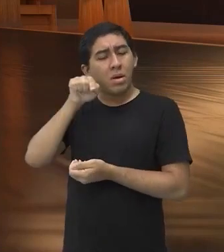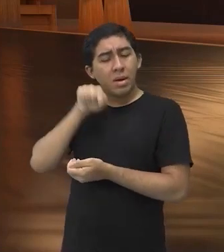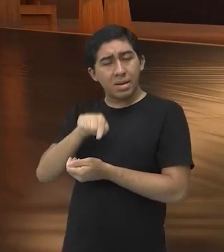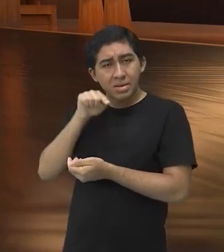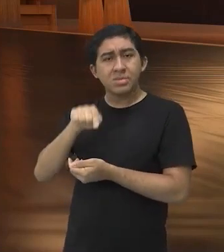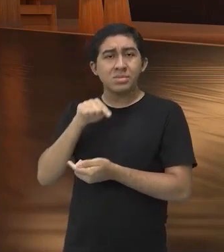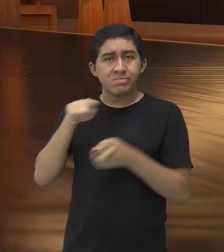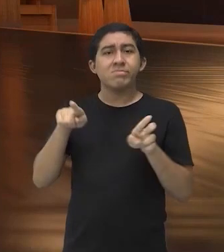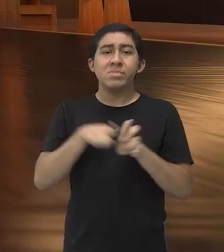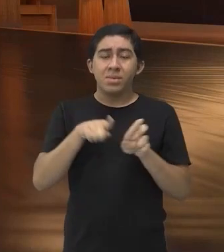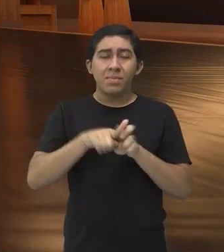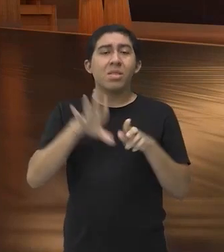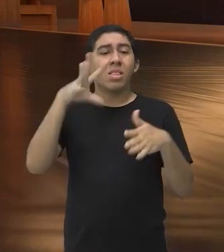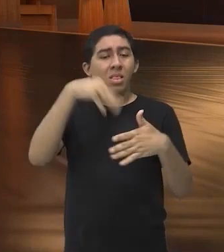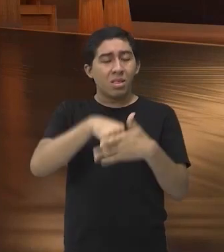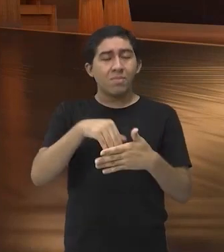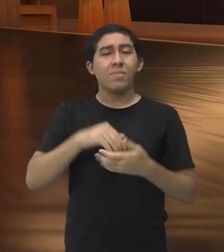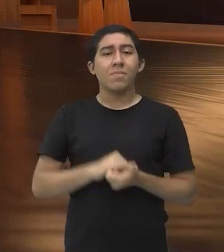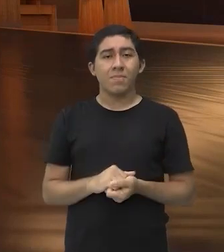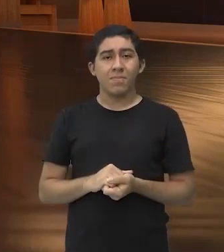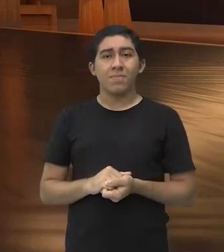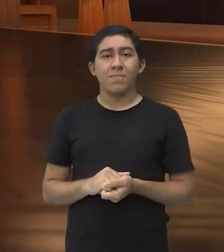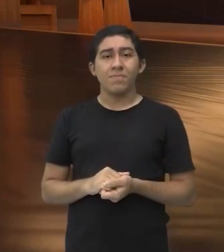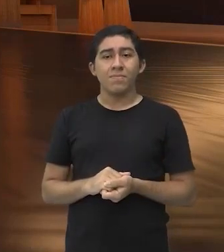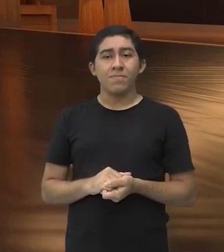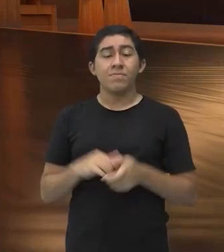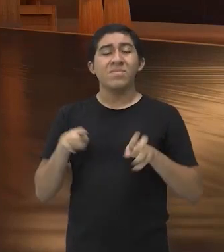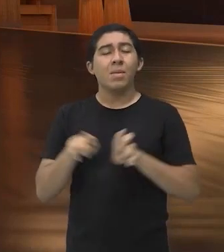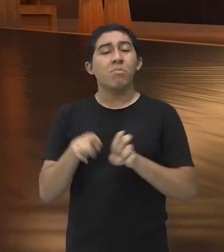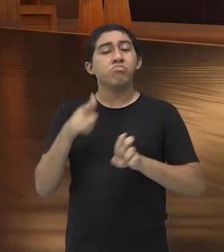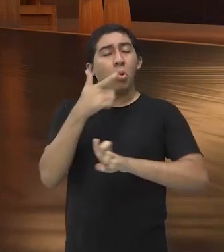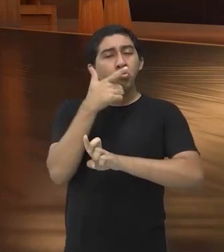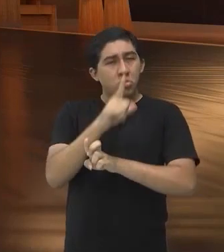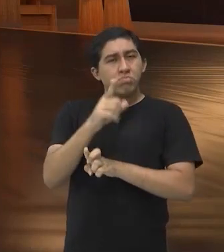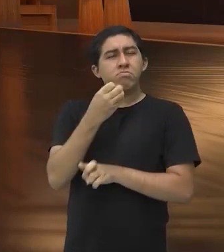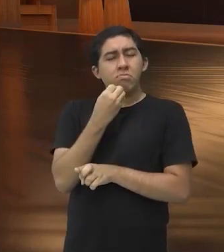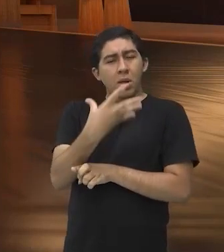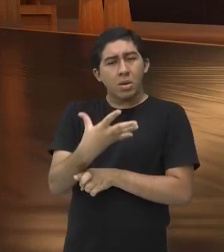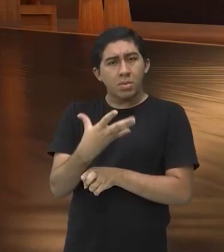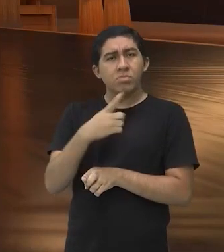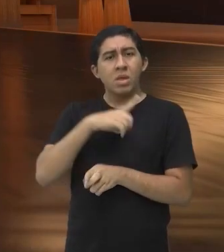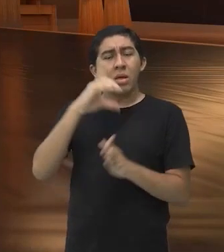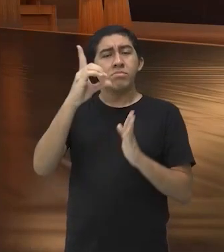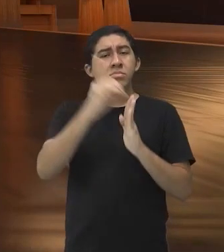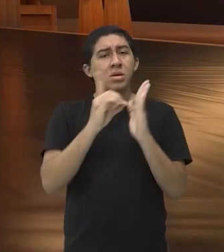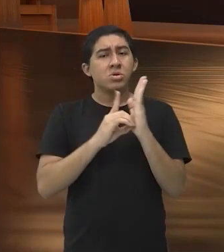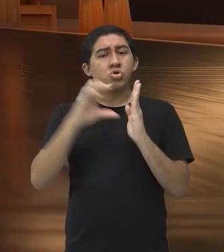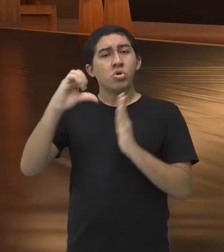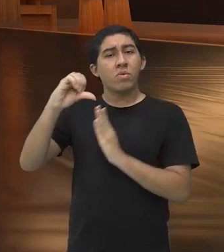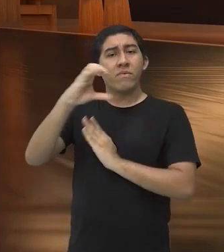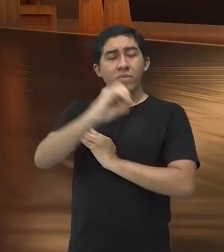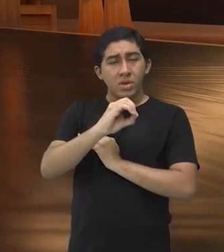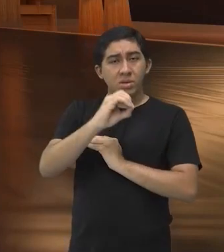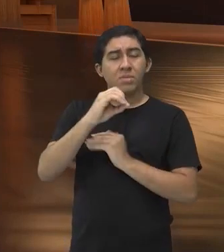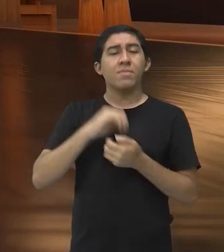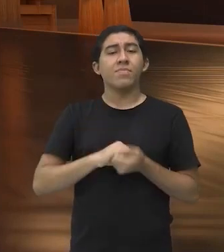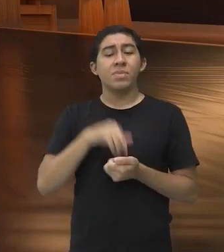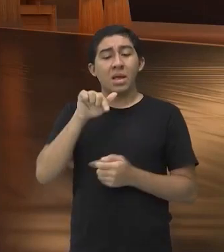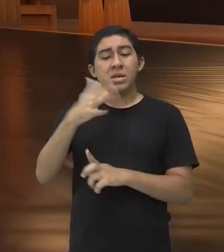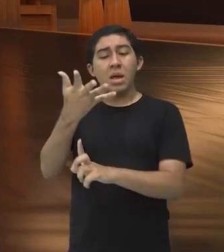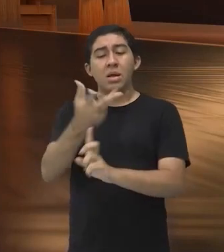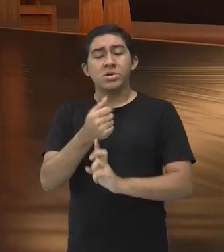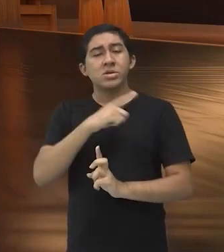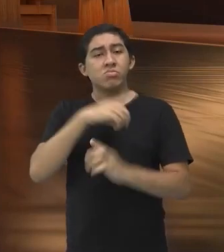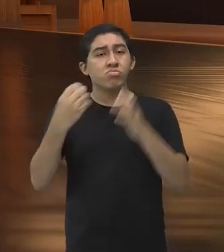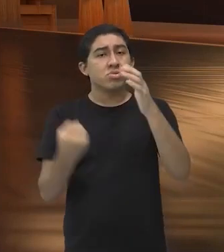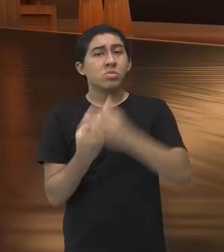desse estilo de combate, tá bom? Que deu tão certo que ali nos anos 90, olha só, a arte, ela teve um